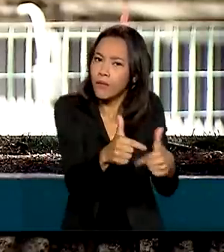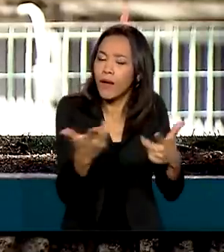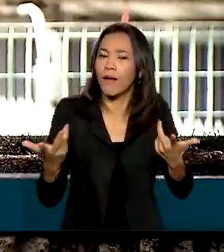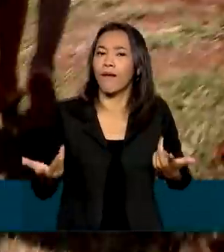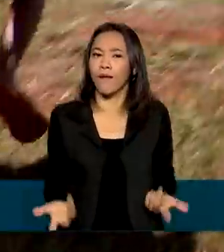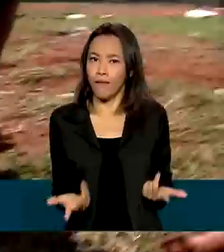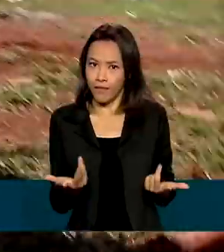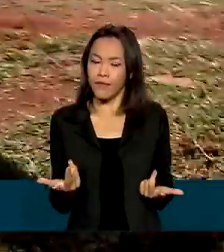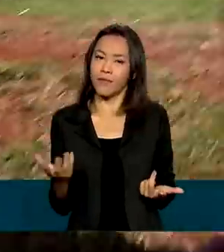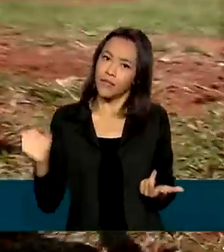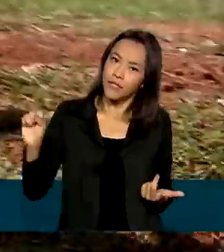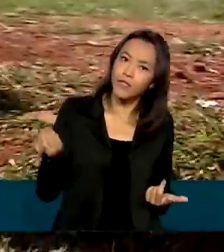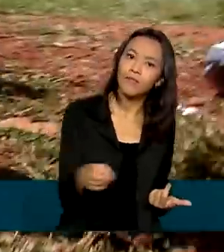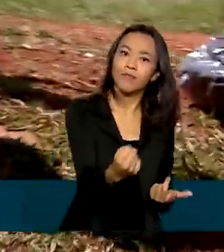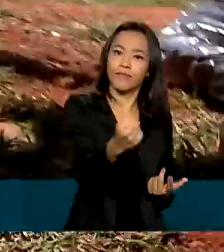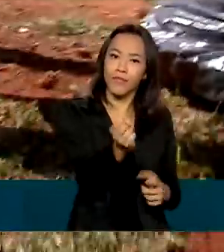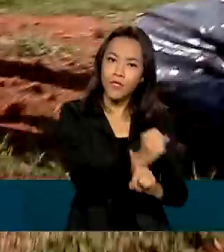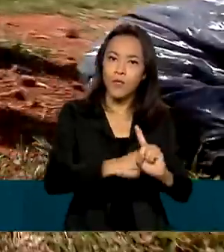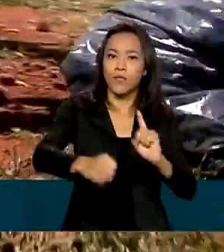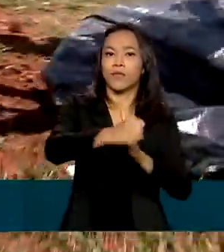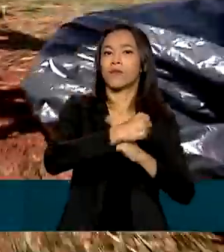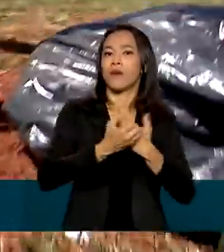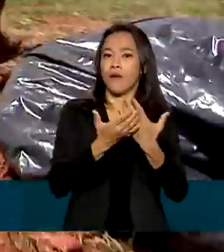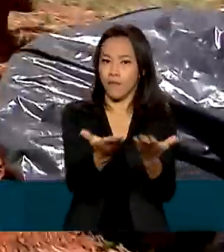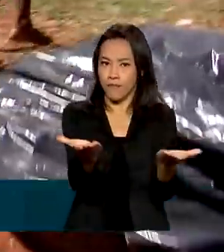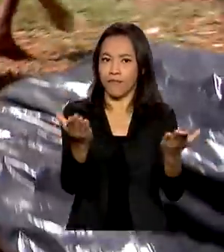e de inserção social e comunitária.